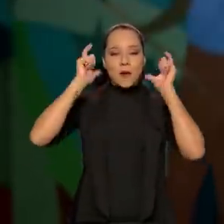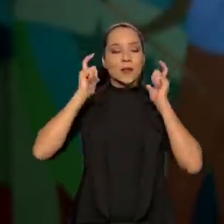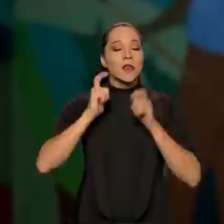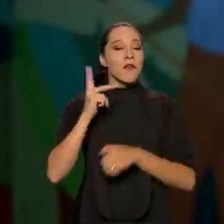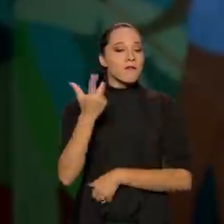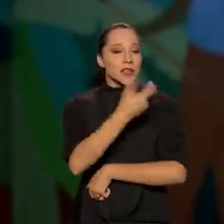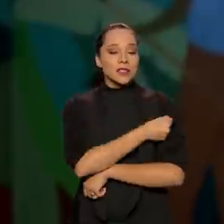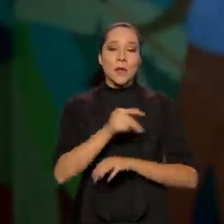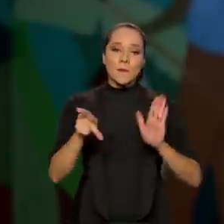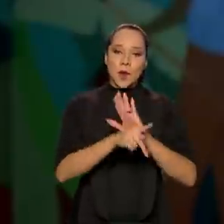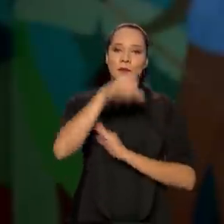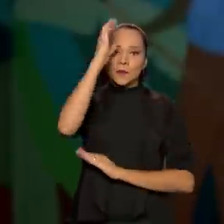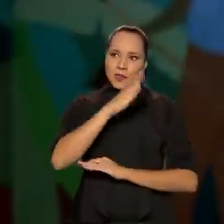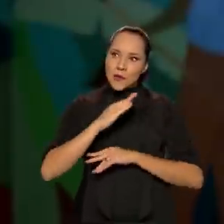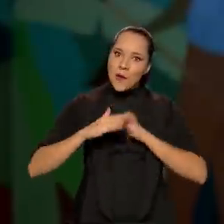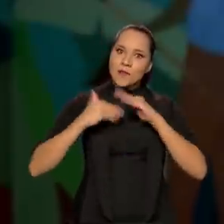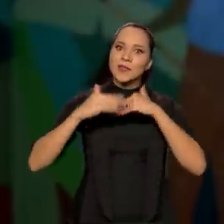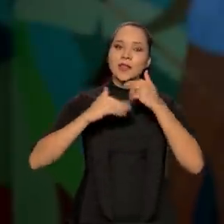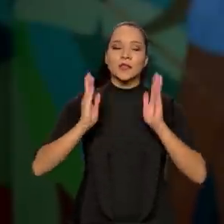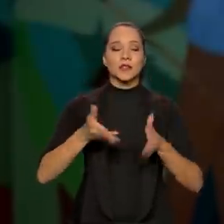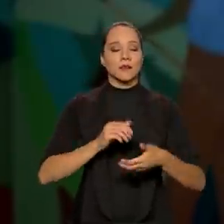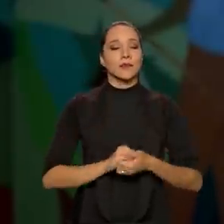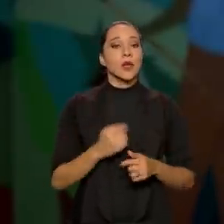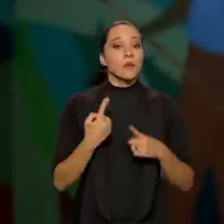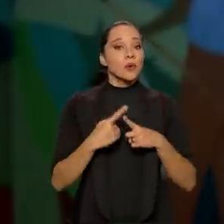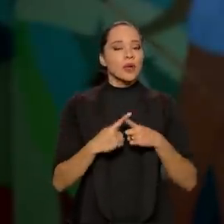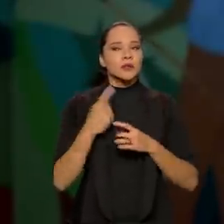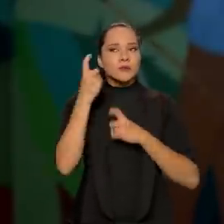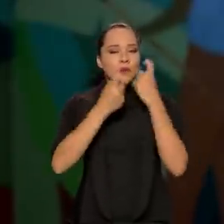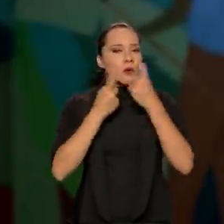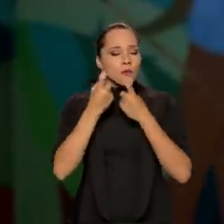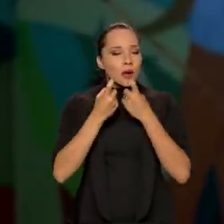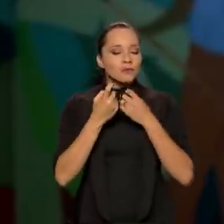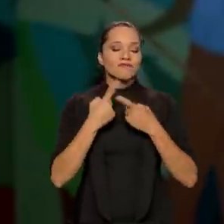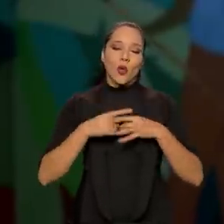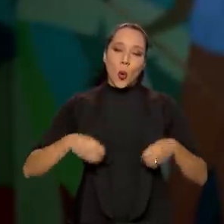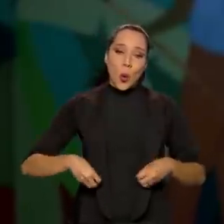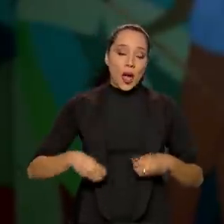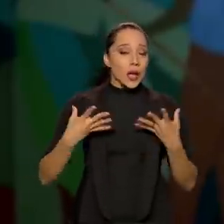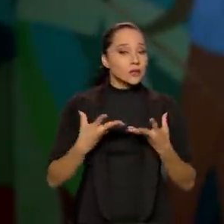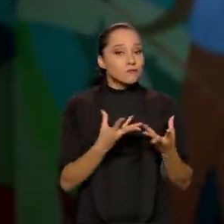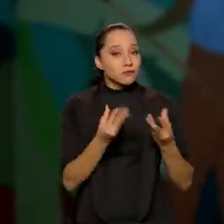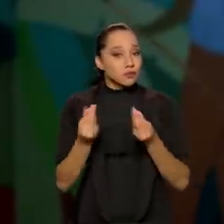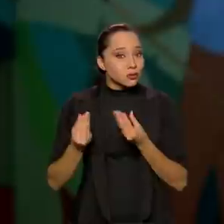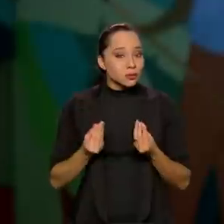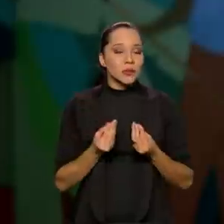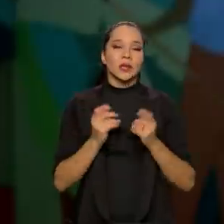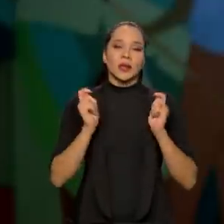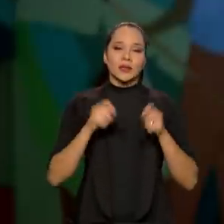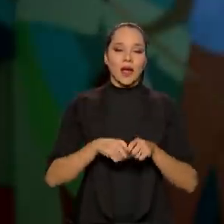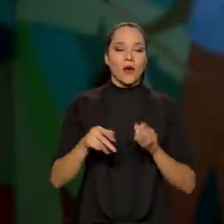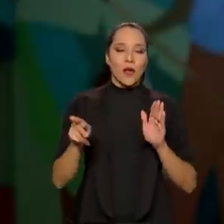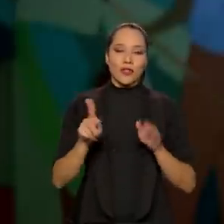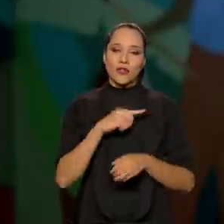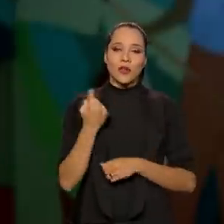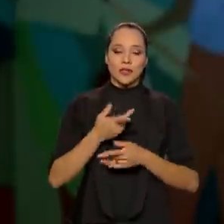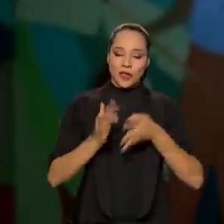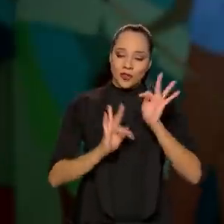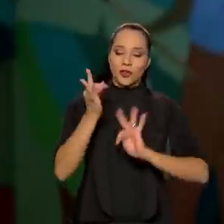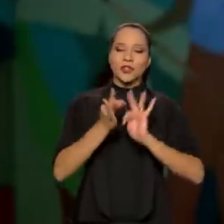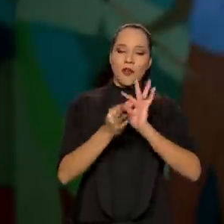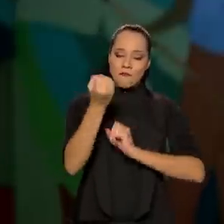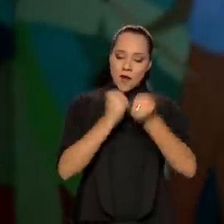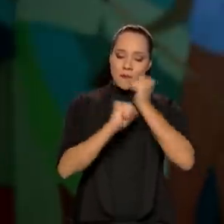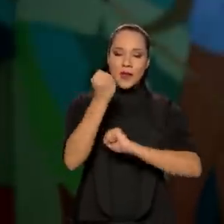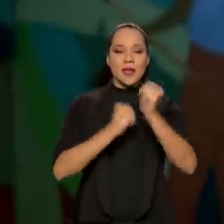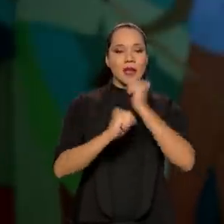brasileiras bastante avançadas. Por quê? Nos preocupamos com isso. O gasto é grande e nós podemos, com a nossa tecnologia, fazer a